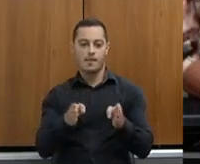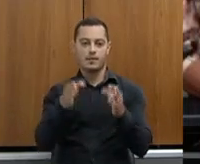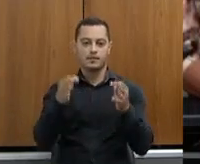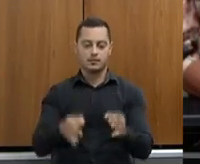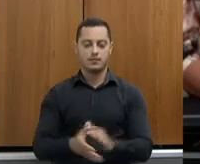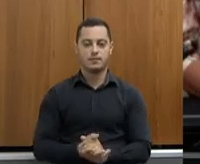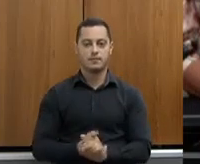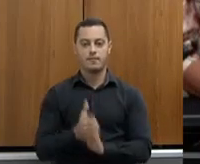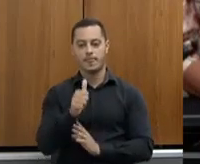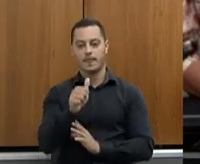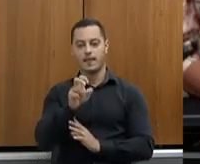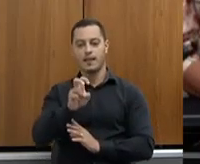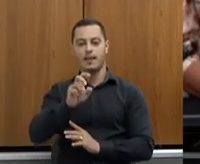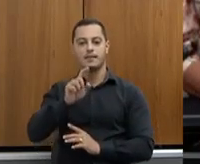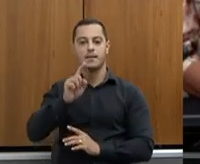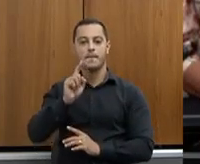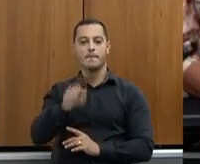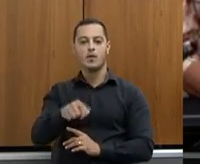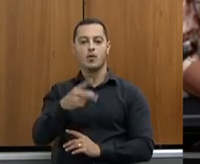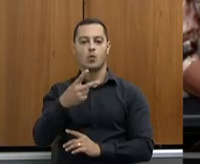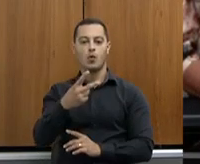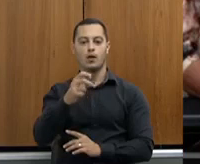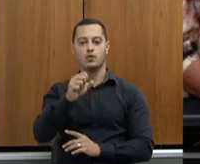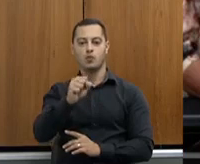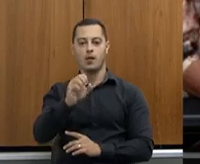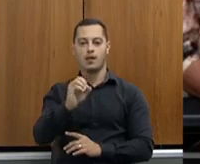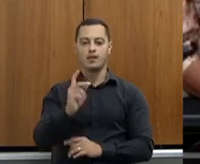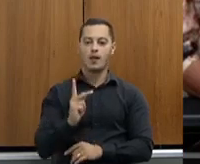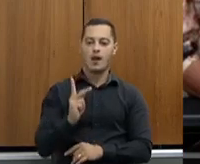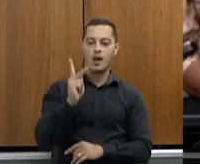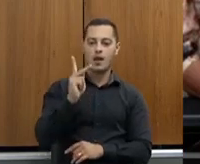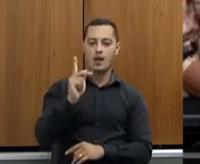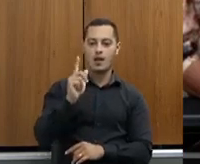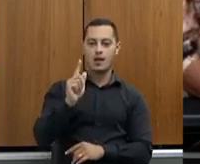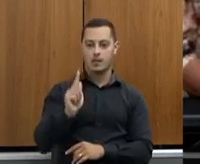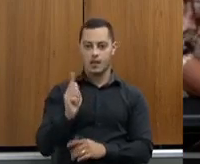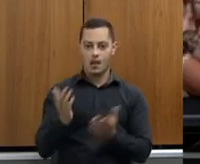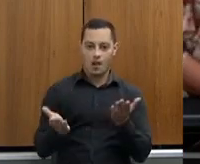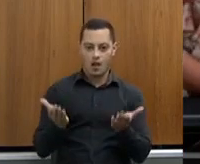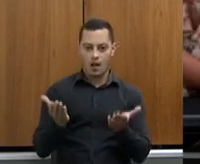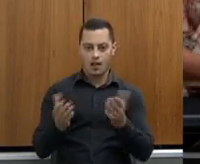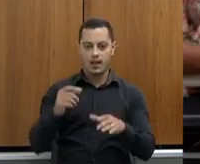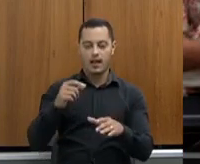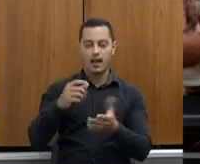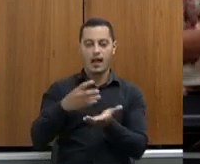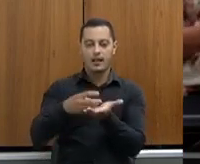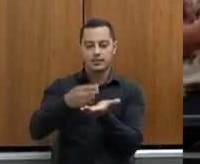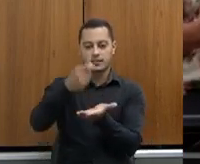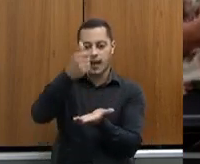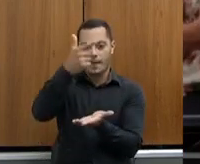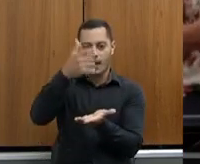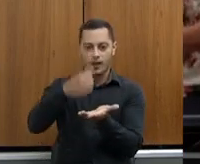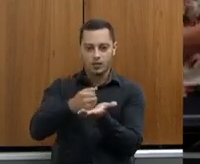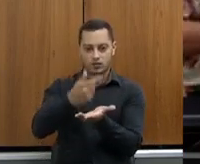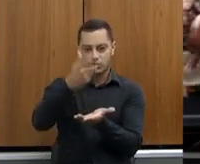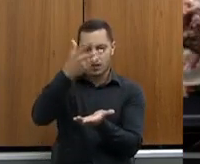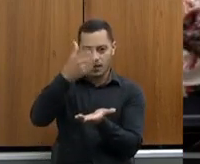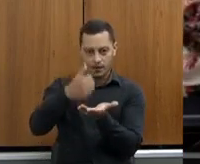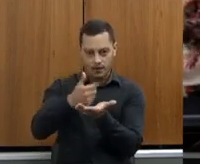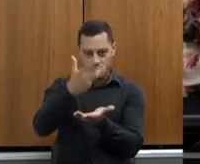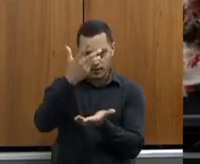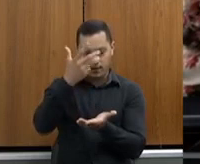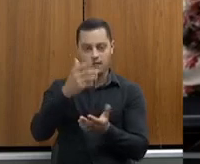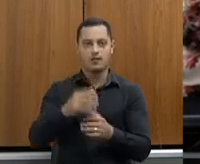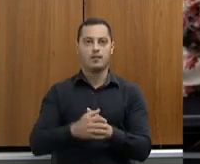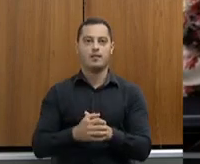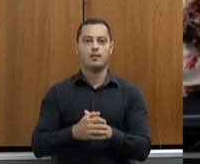15.280 quilos de sementes, são sementes melhoradas, com mais 45 mil de 19 a 21, 40 matrizes de